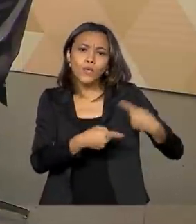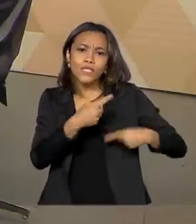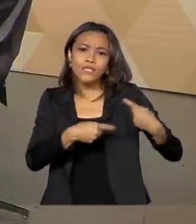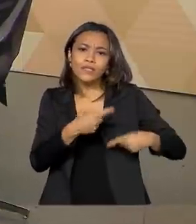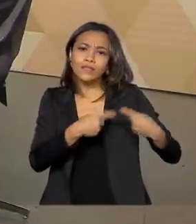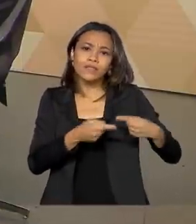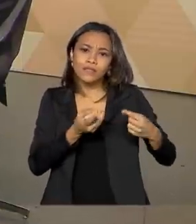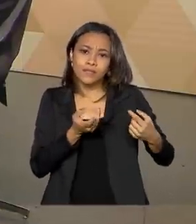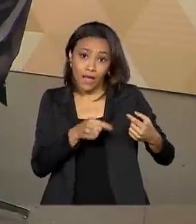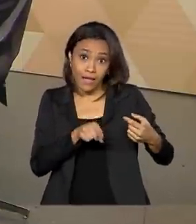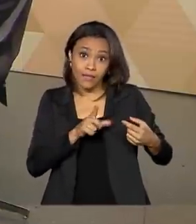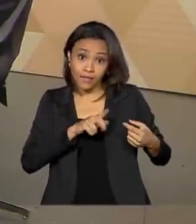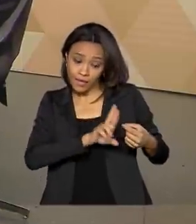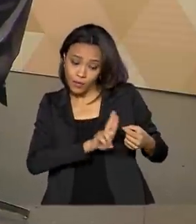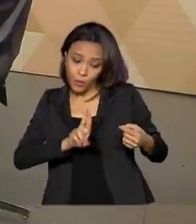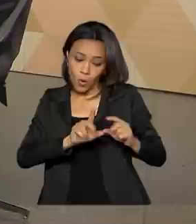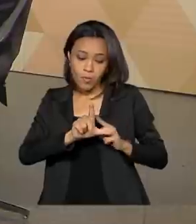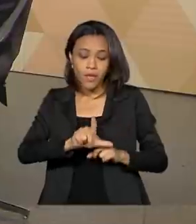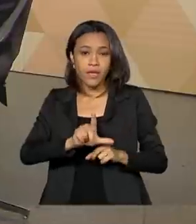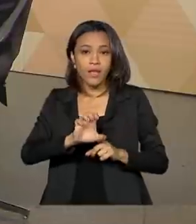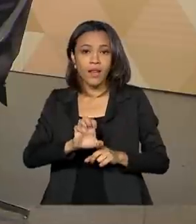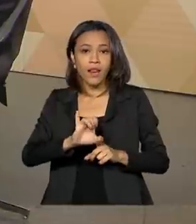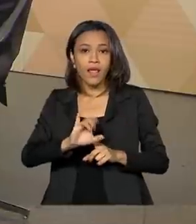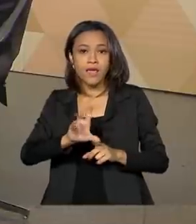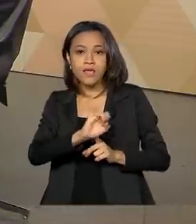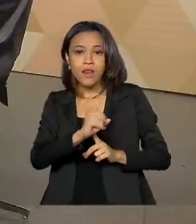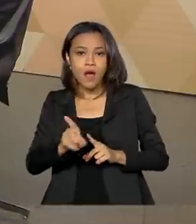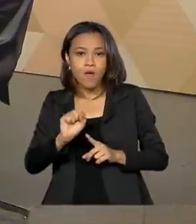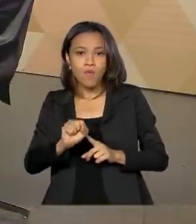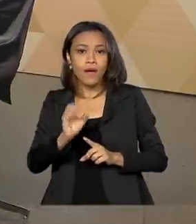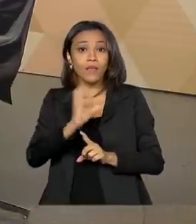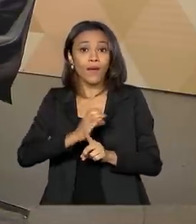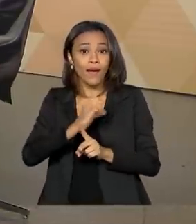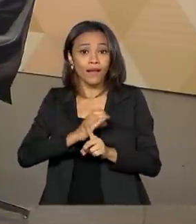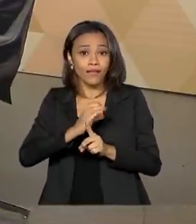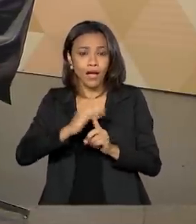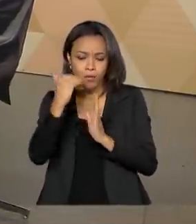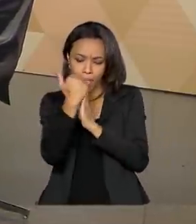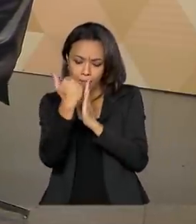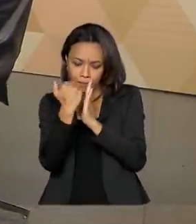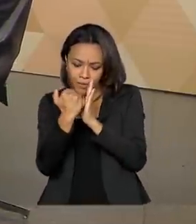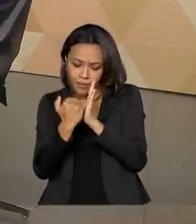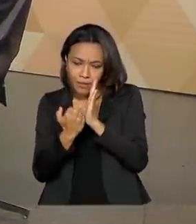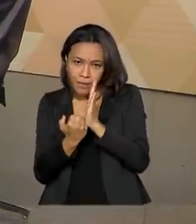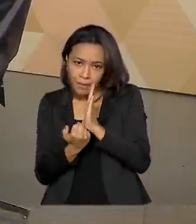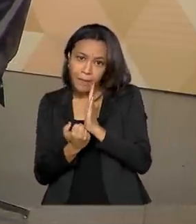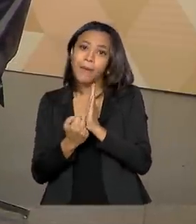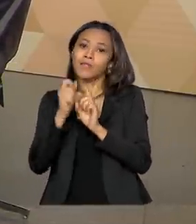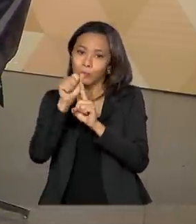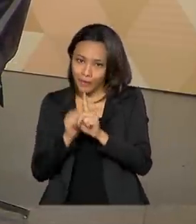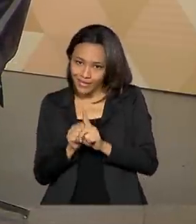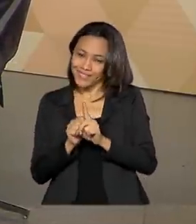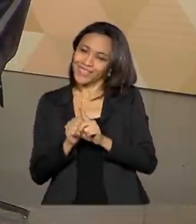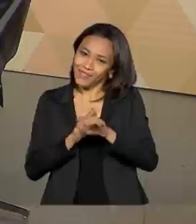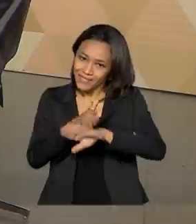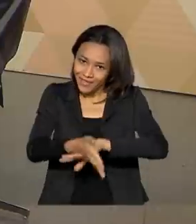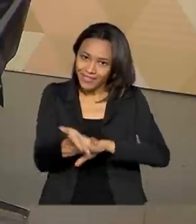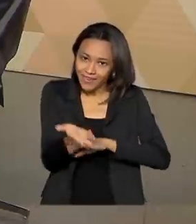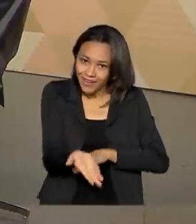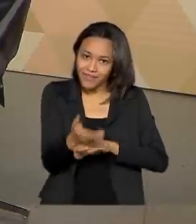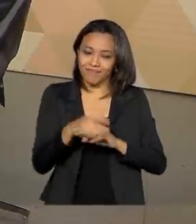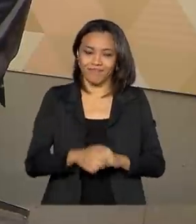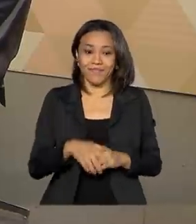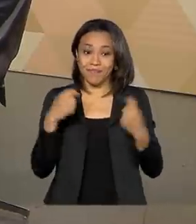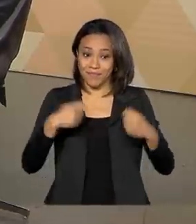encontrar leilões, clique em leilões, vai aparecer todo o calendário de leilões a ser realizado durante o mês. É interessante as pessoas estarem